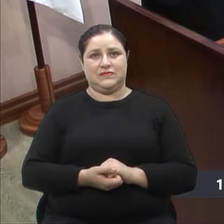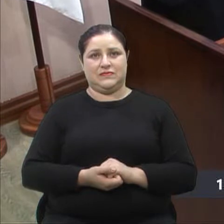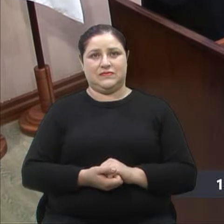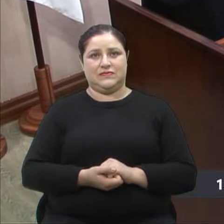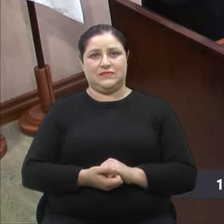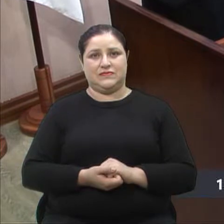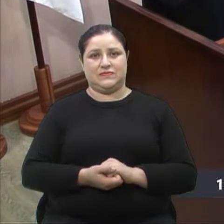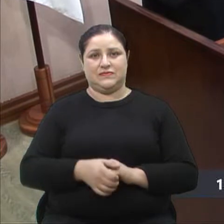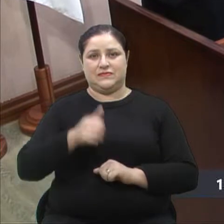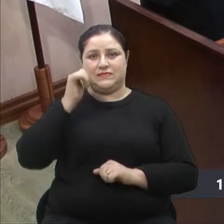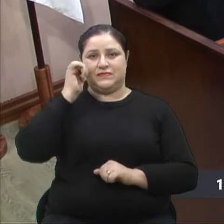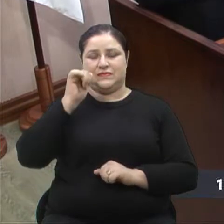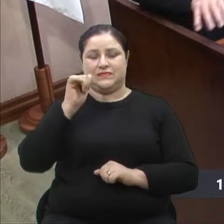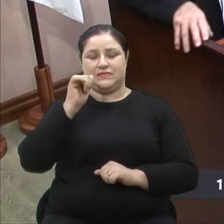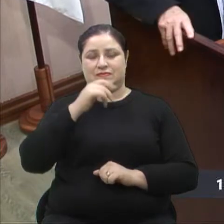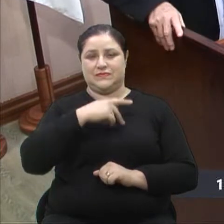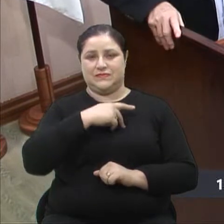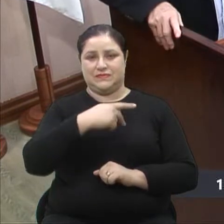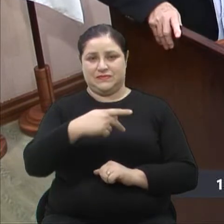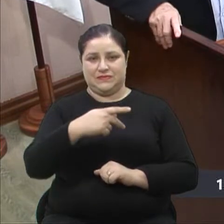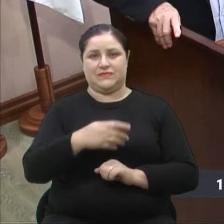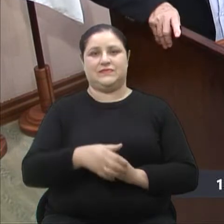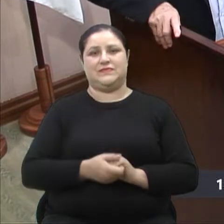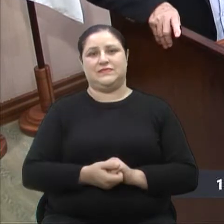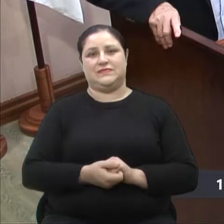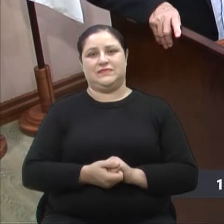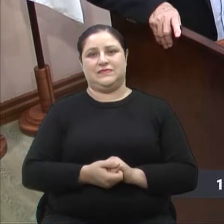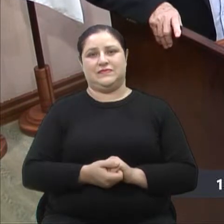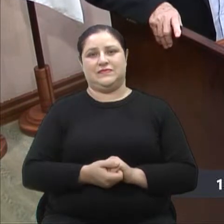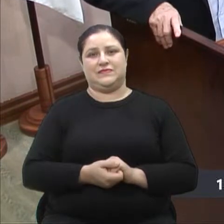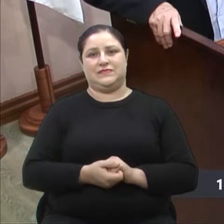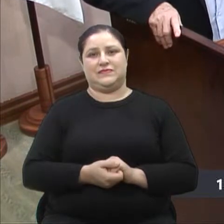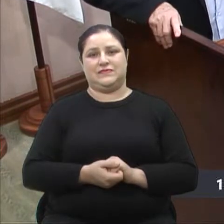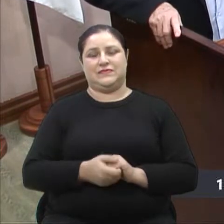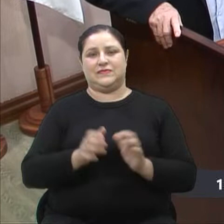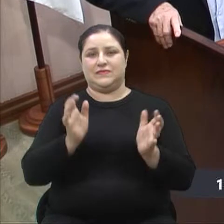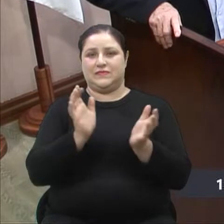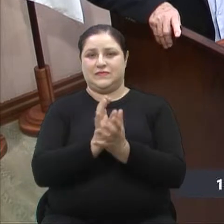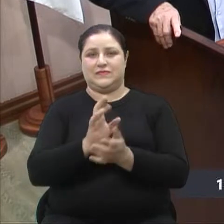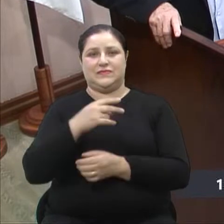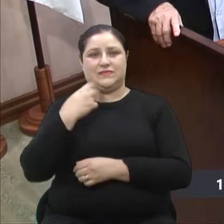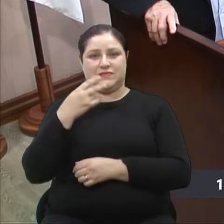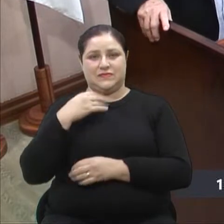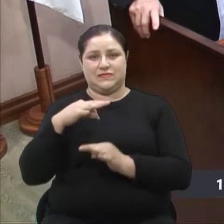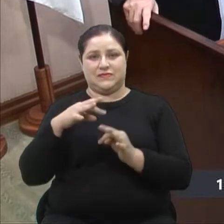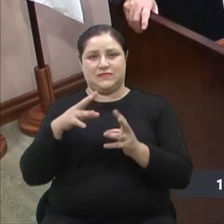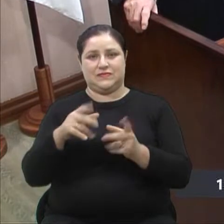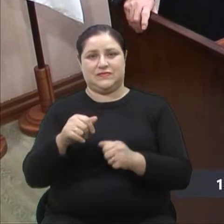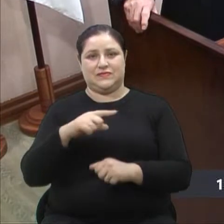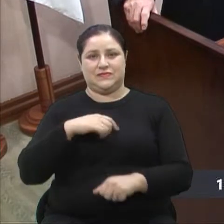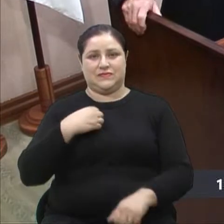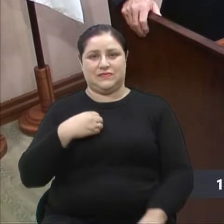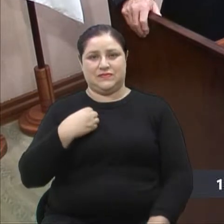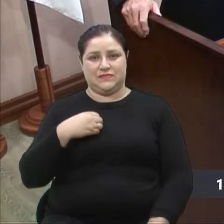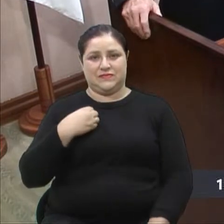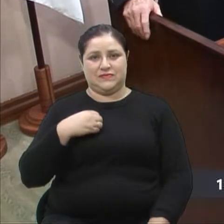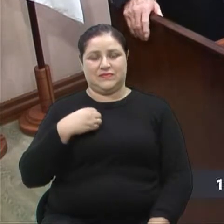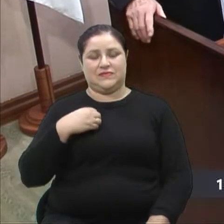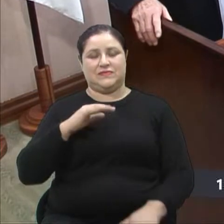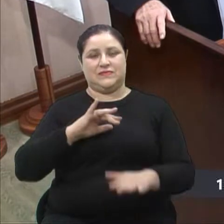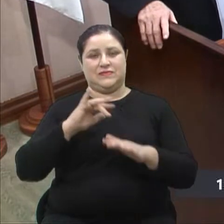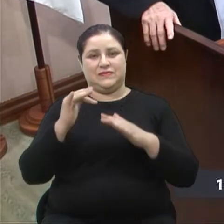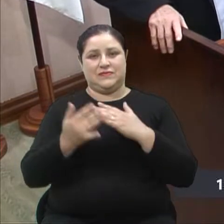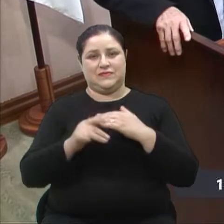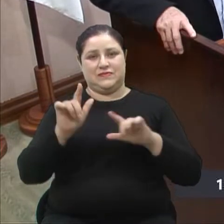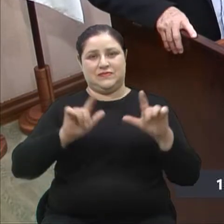Senhora Presidente, caros colegas vereadores e a todos que nos acompanham pelas redes sociais de